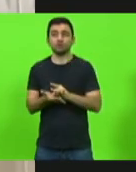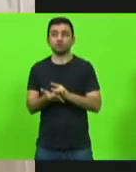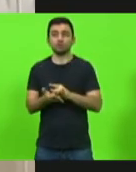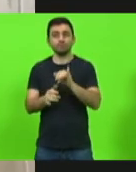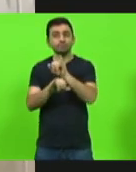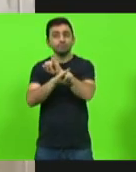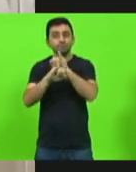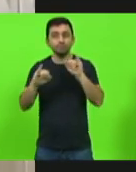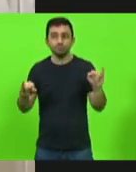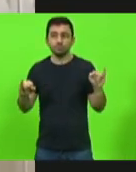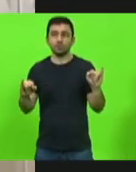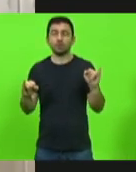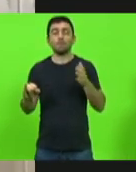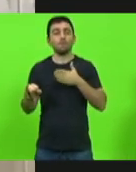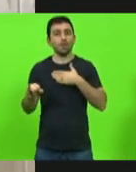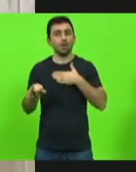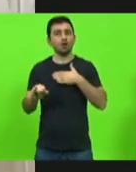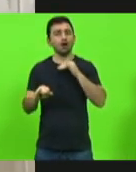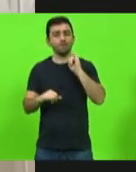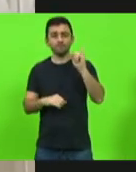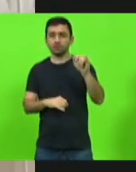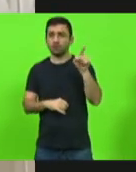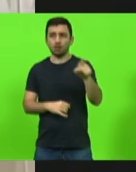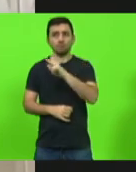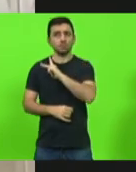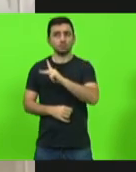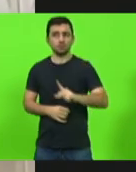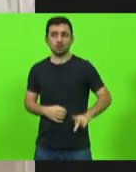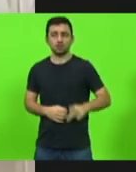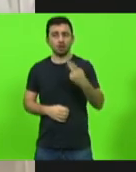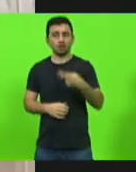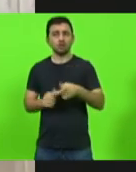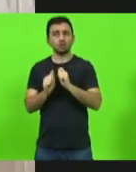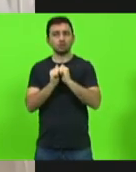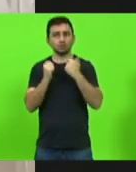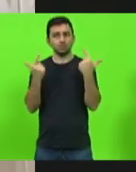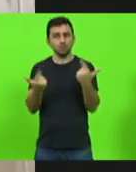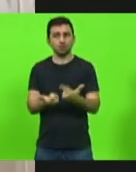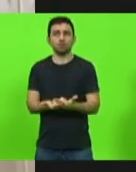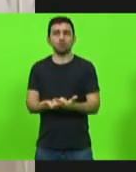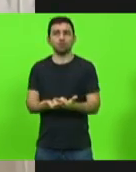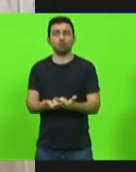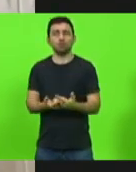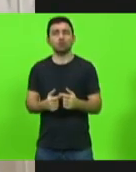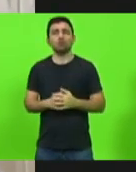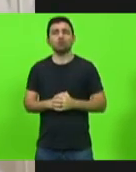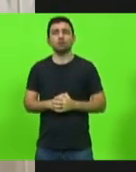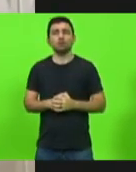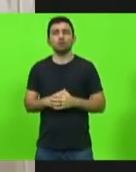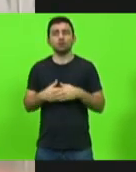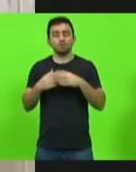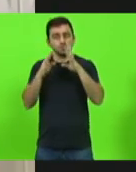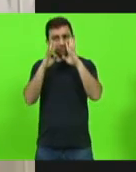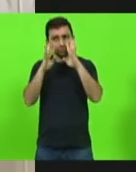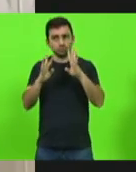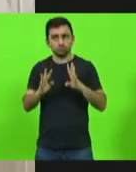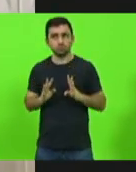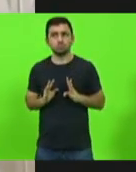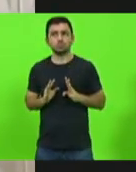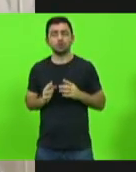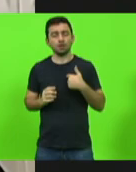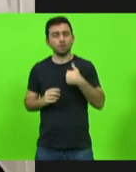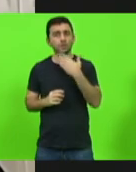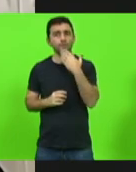passasse essas minhas considerações ao presidente da casa, ao presidente desta mesa que está agora ouvindo esse reclame